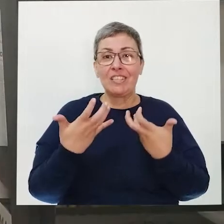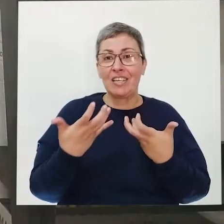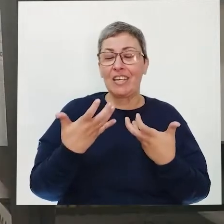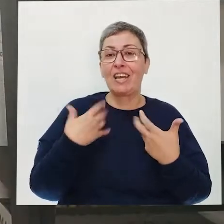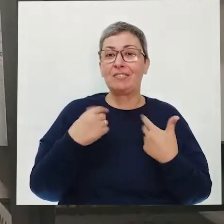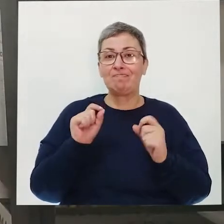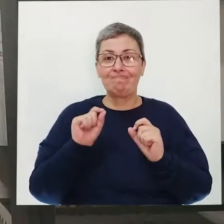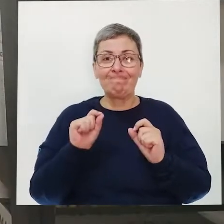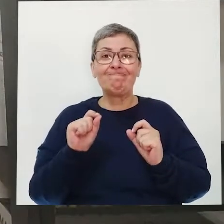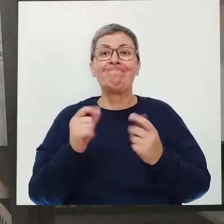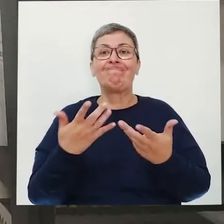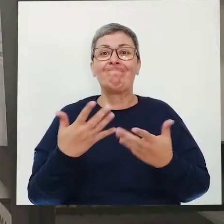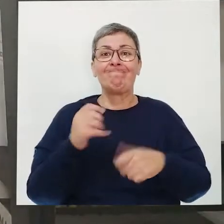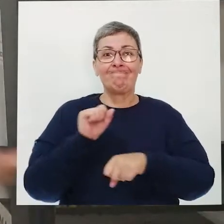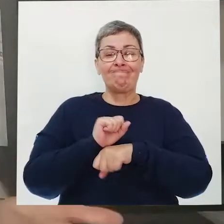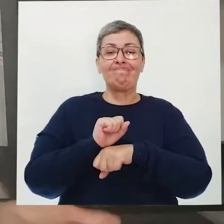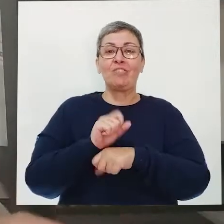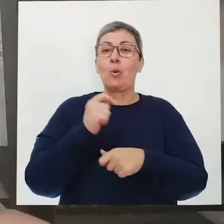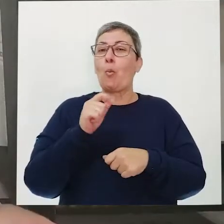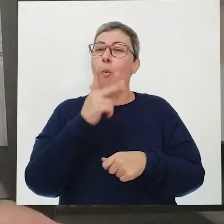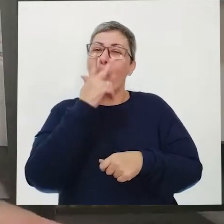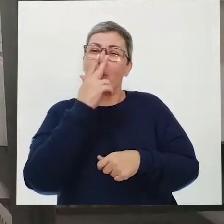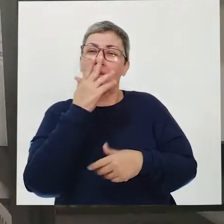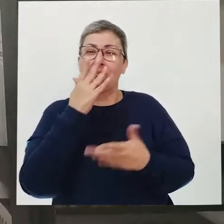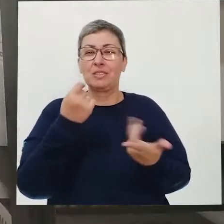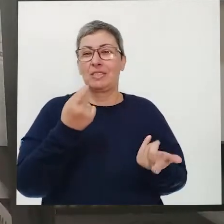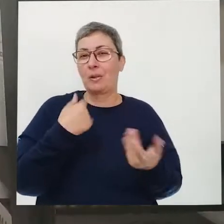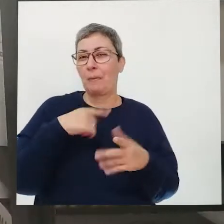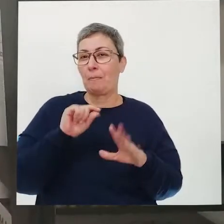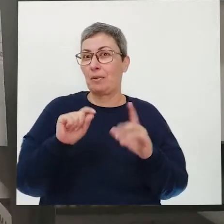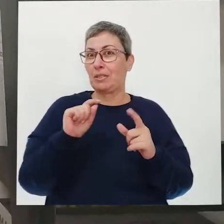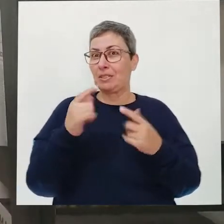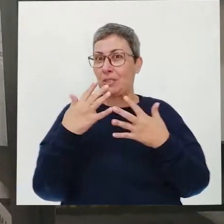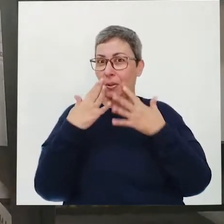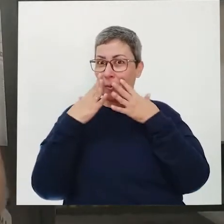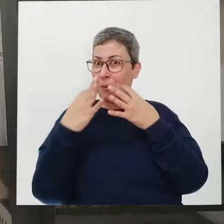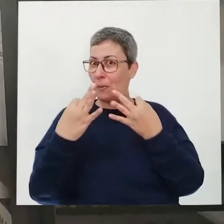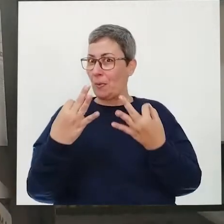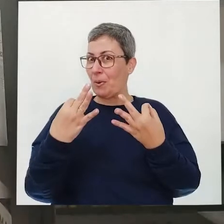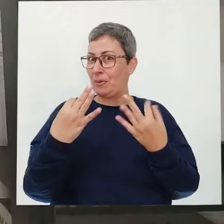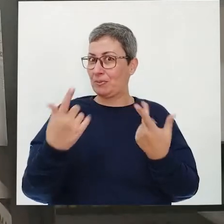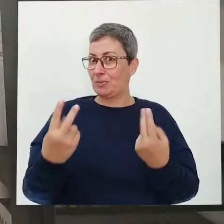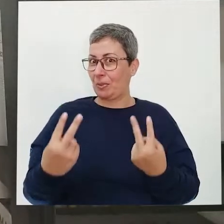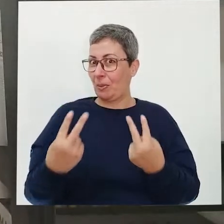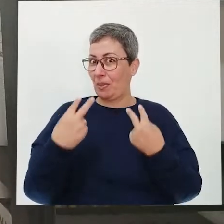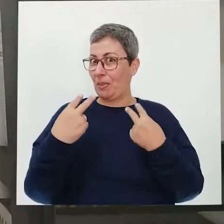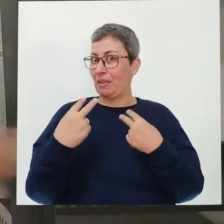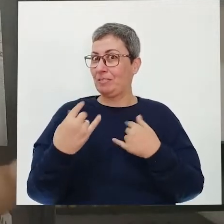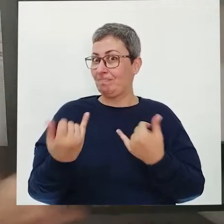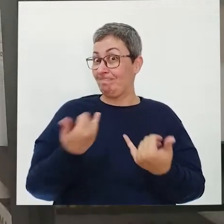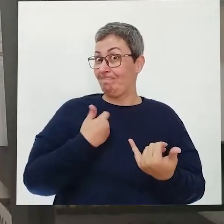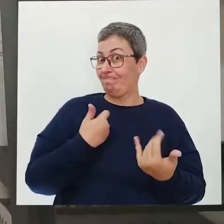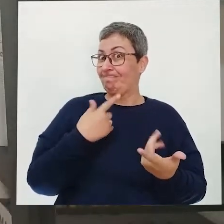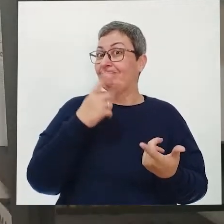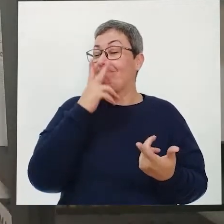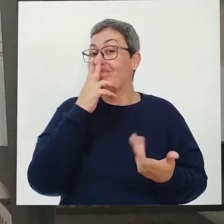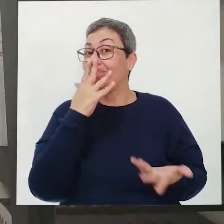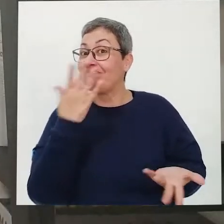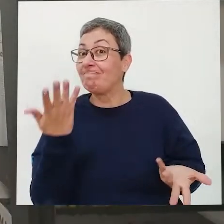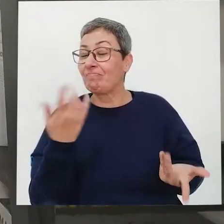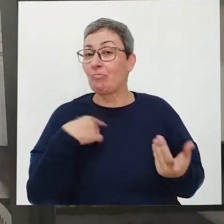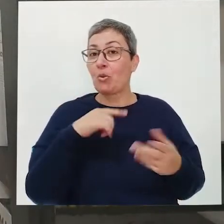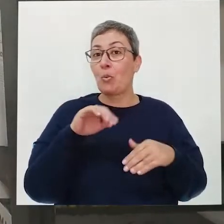realmente quer. Ou será também que ele serve de alerta para alguns perigos? O vocês acham?